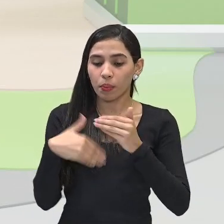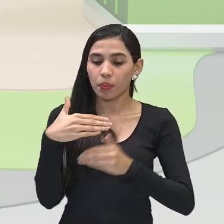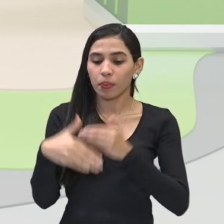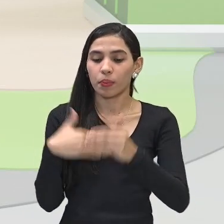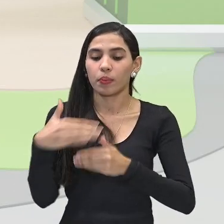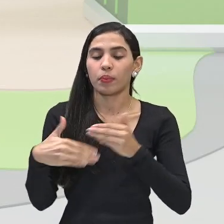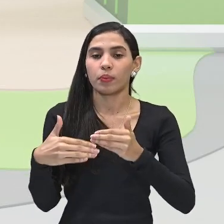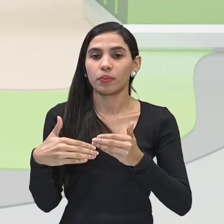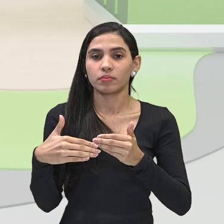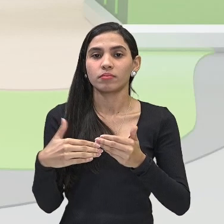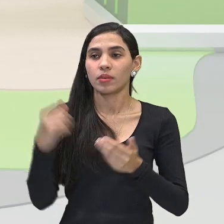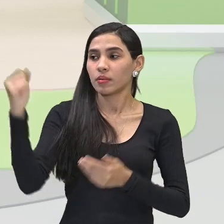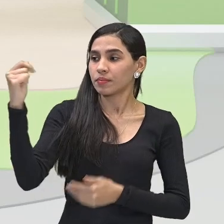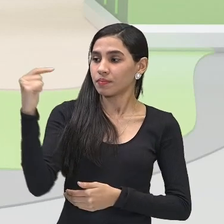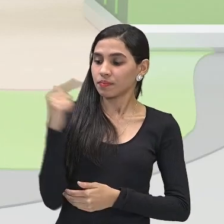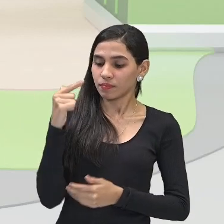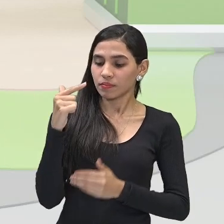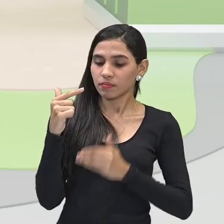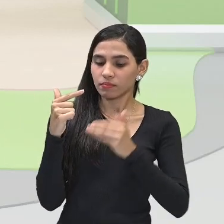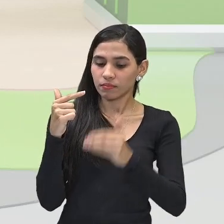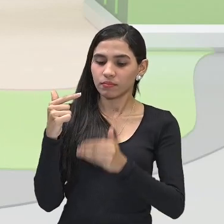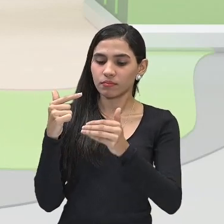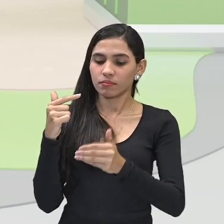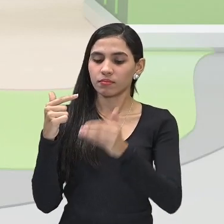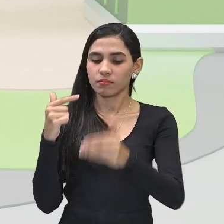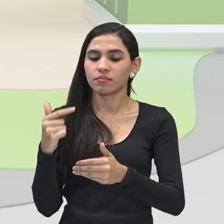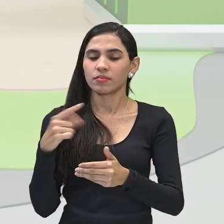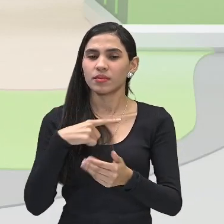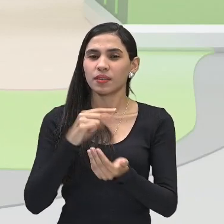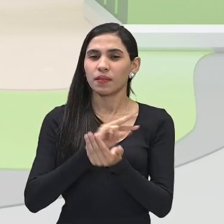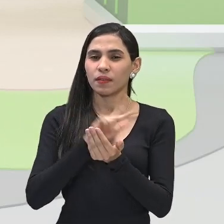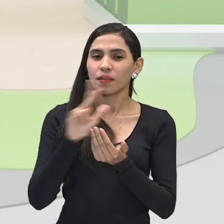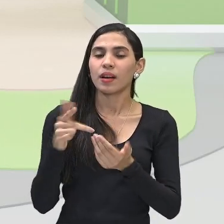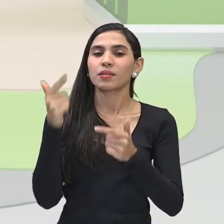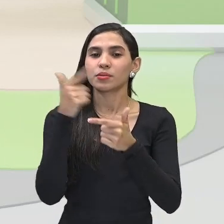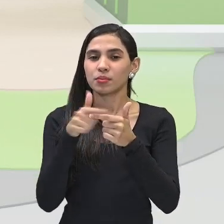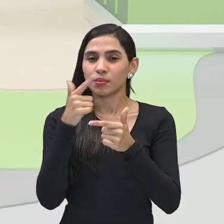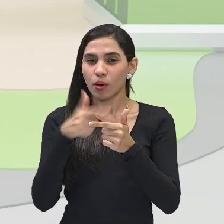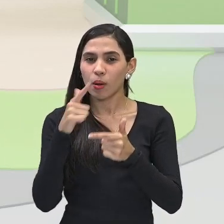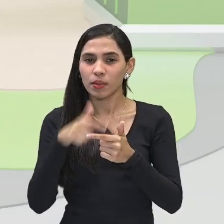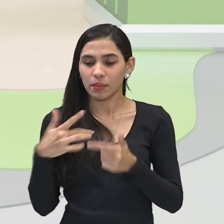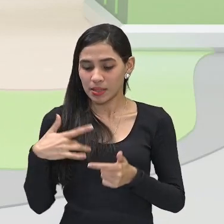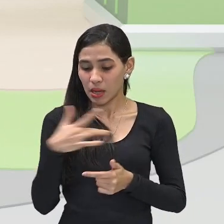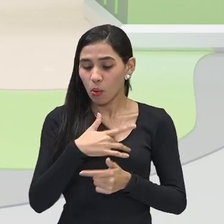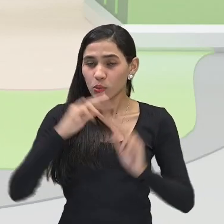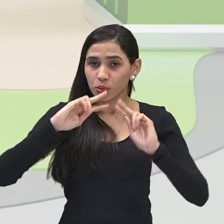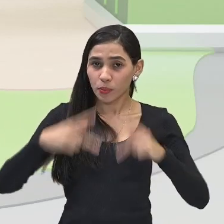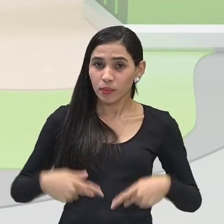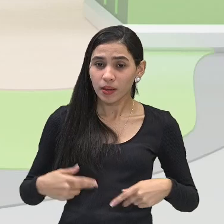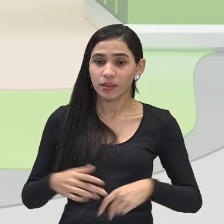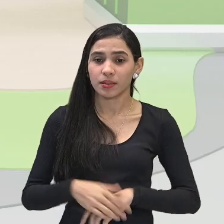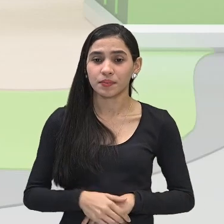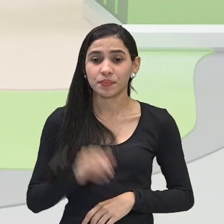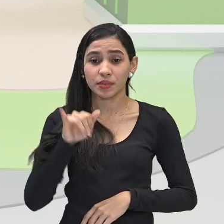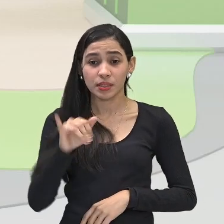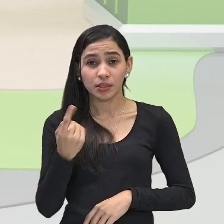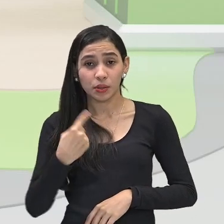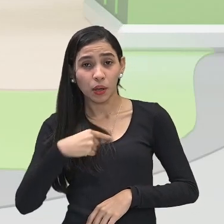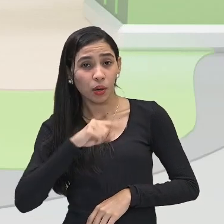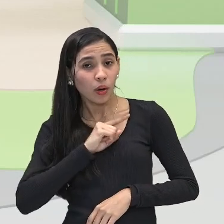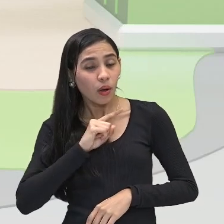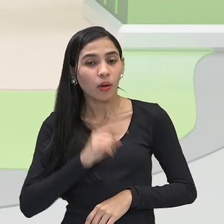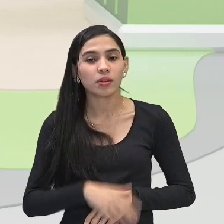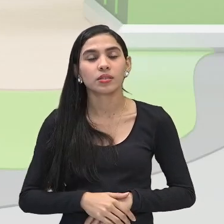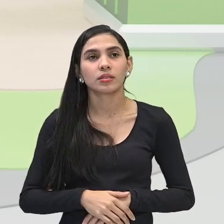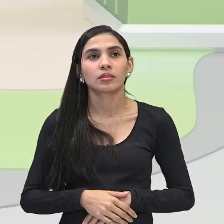radiação solar, ela pode causar inúmeros problemas na saúde humana. Então, se nós ficamos ali